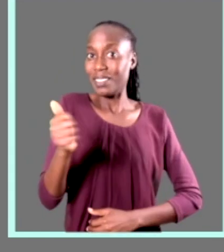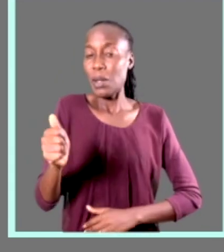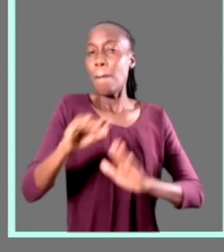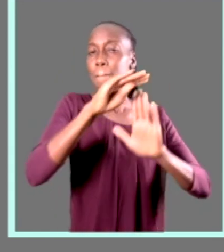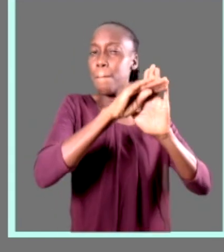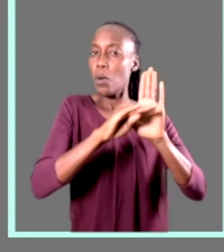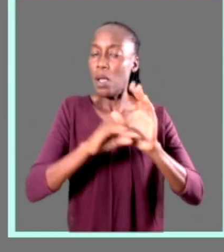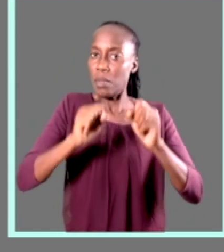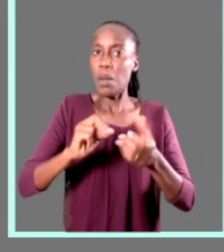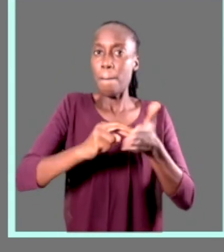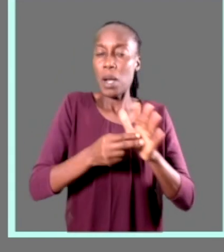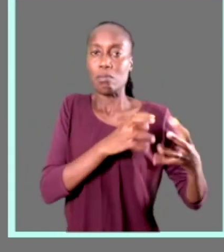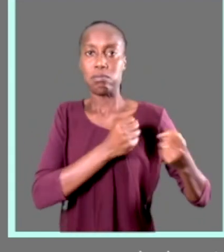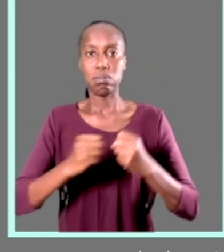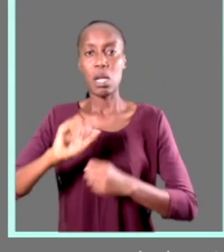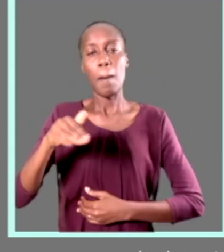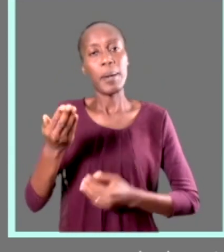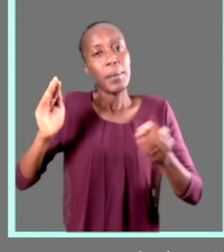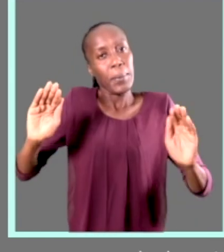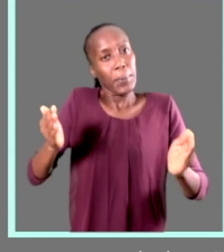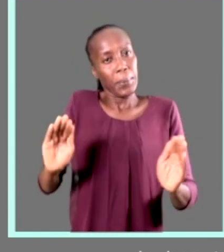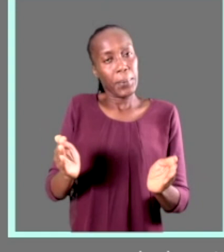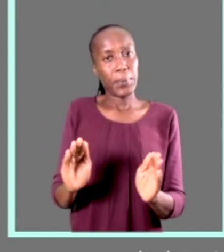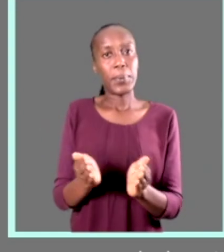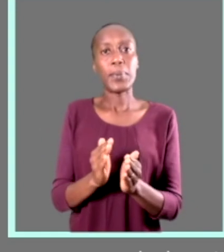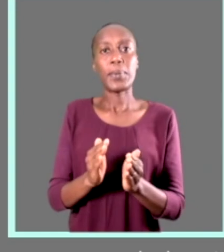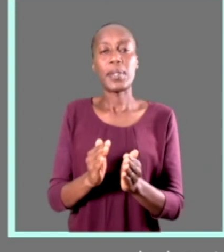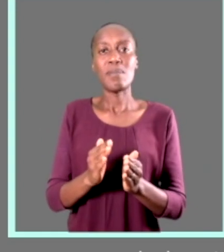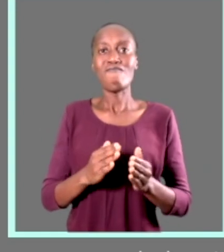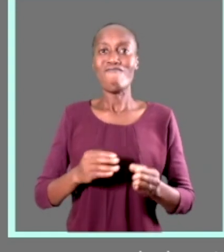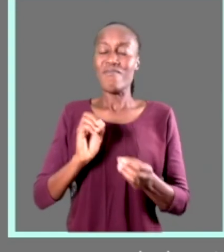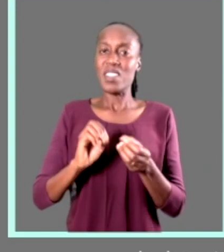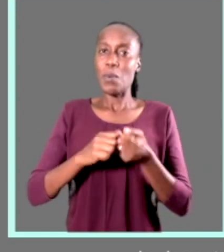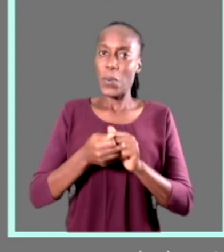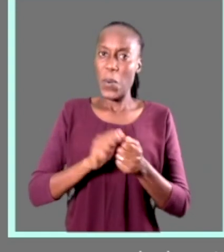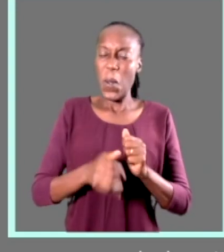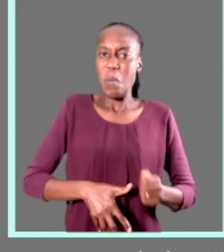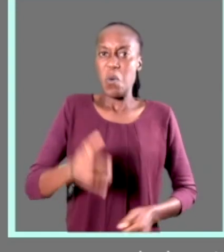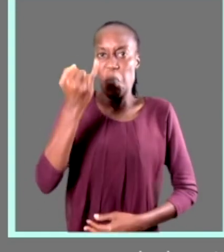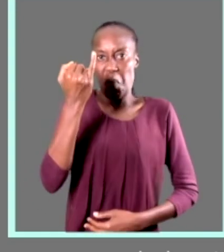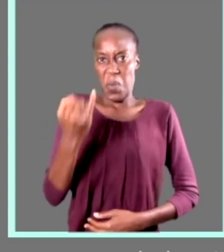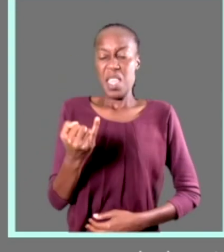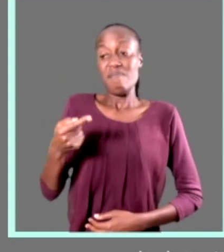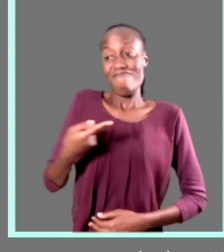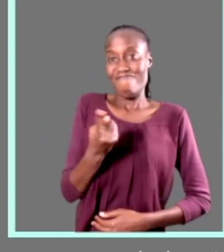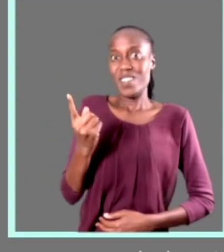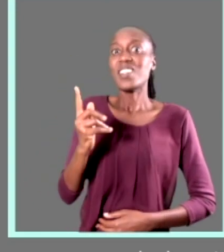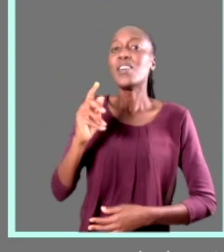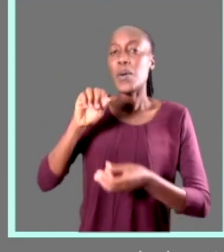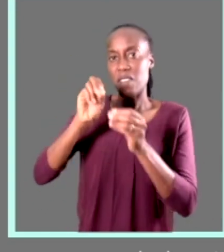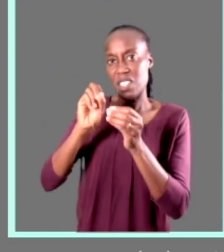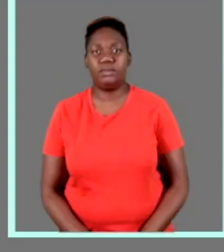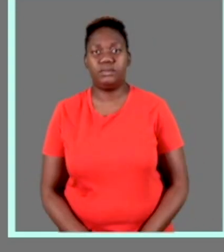ação para a redução da desnutrição crônica e que pessoalmente sejam os líderes e agentes de